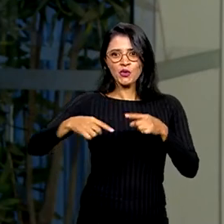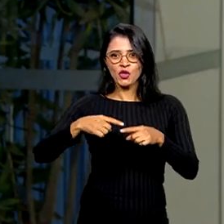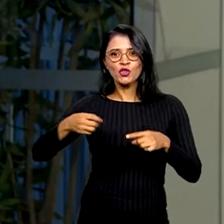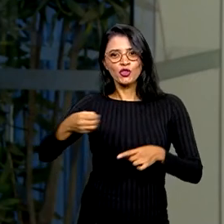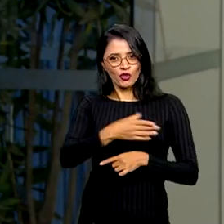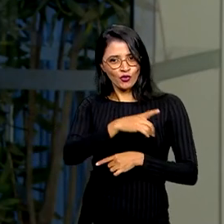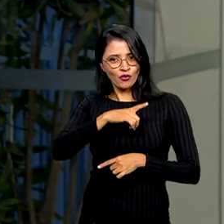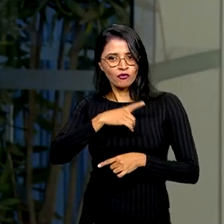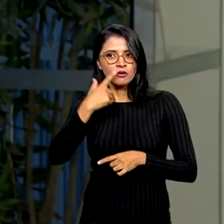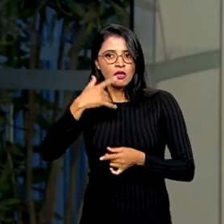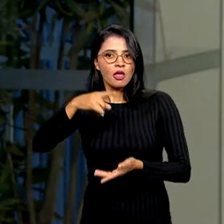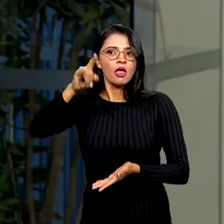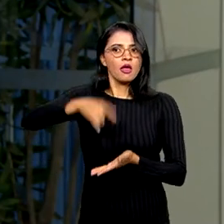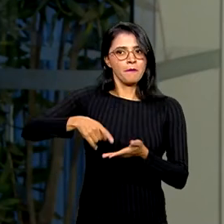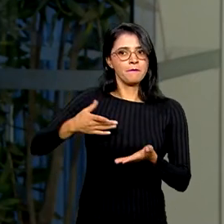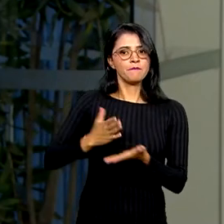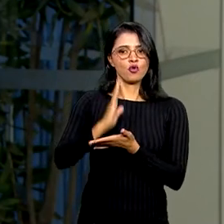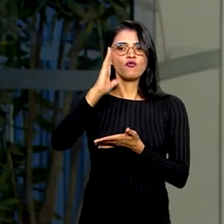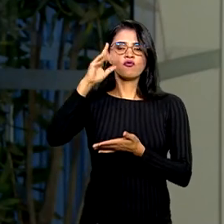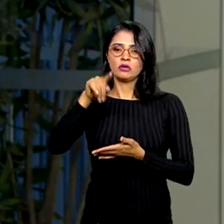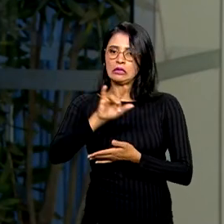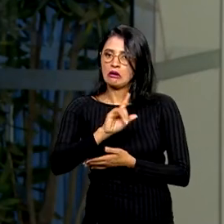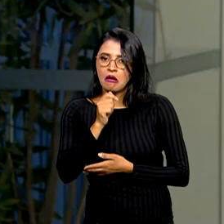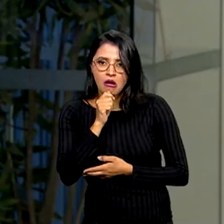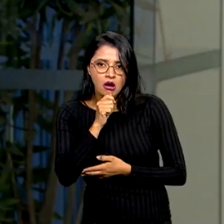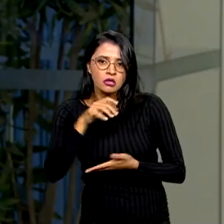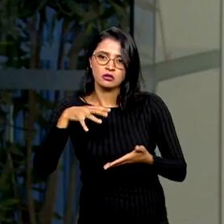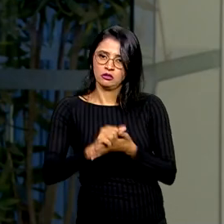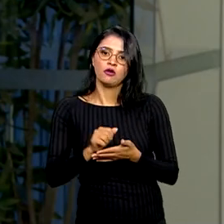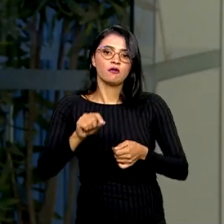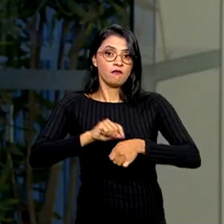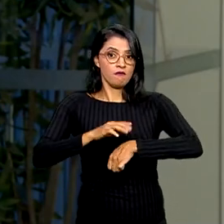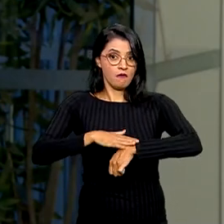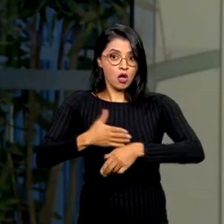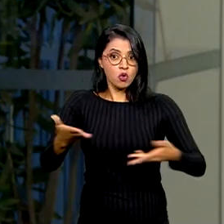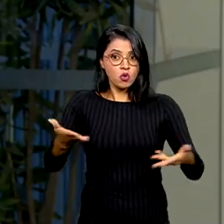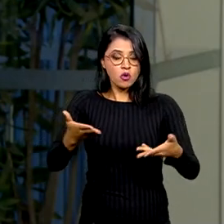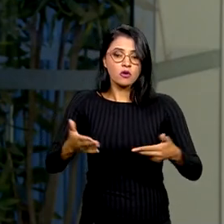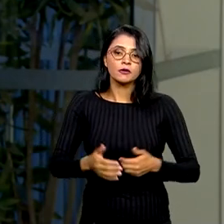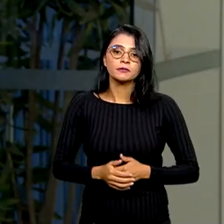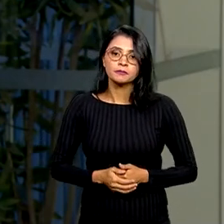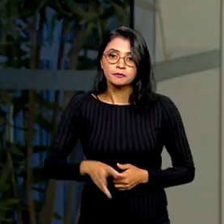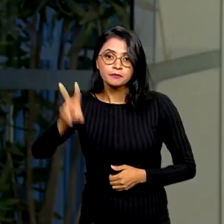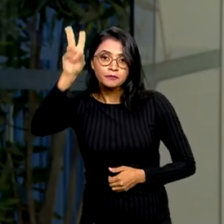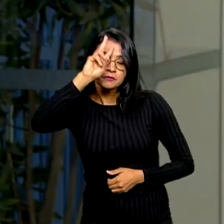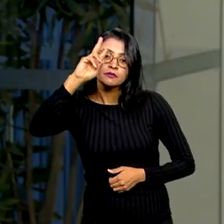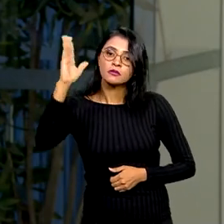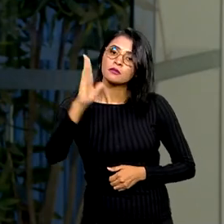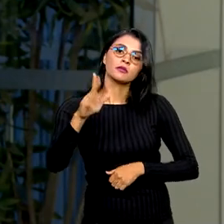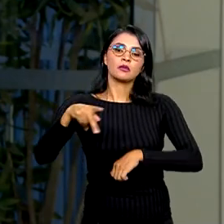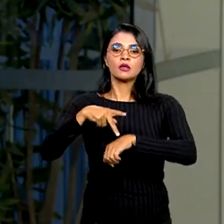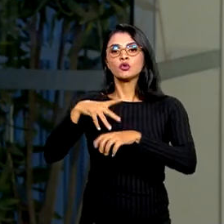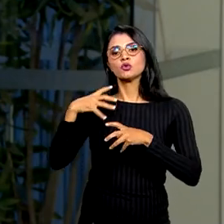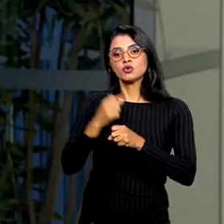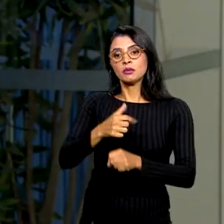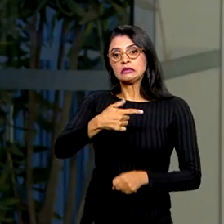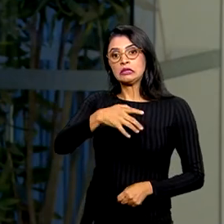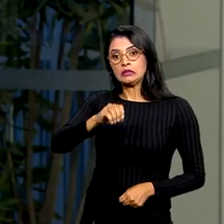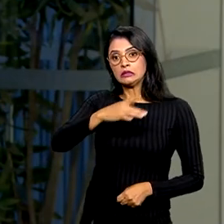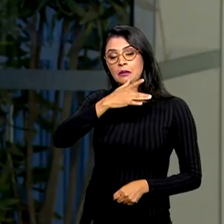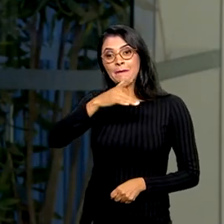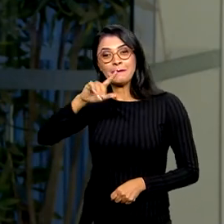e também as certificações. Se você ainda não é cadastrado, é hora de fazer isso. A gente lembra que o país tem 70 milhões de pessoas